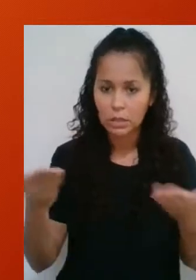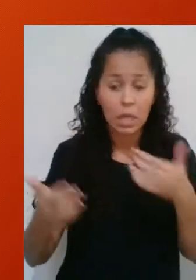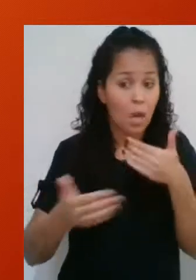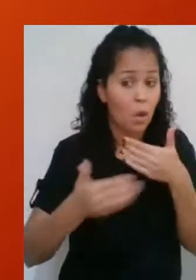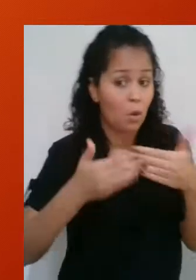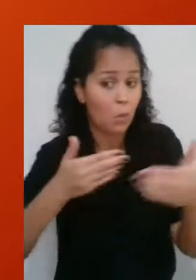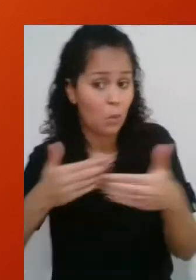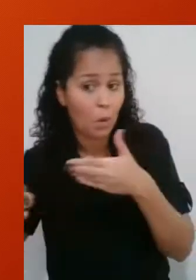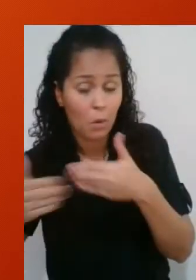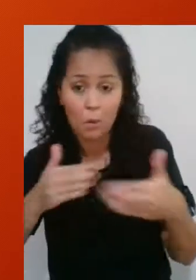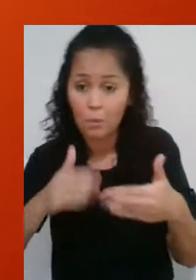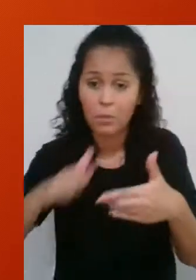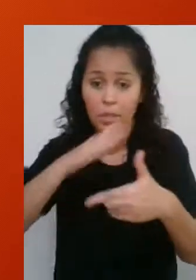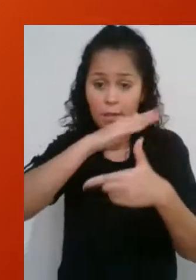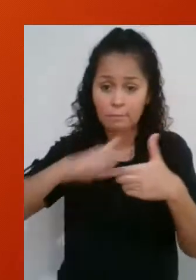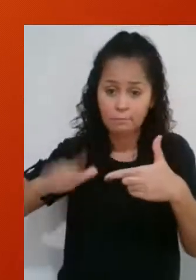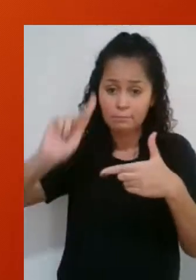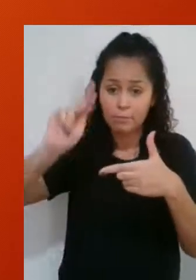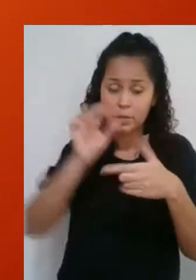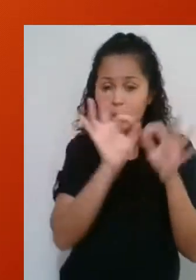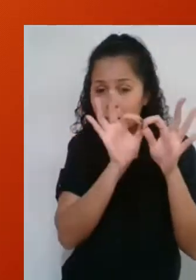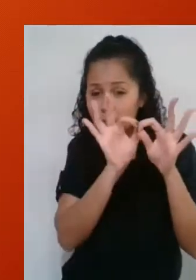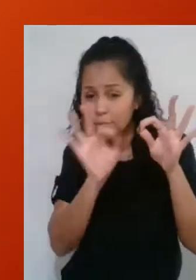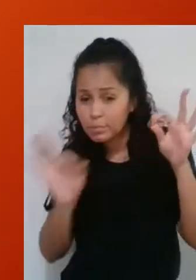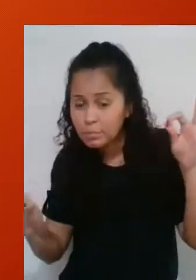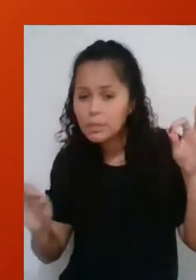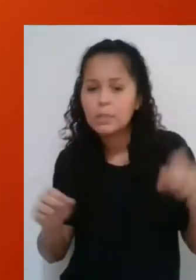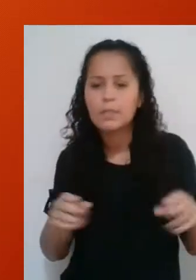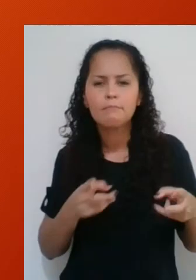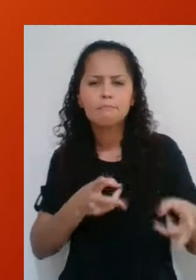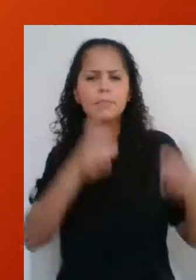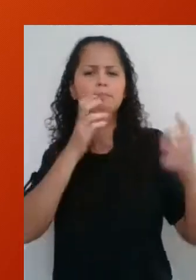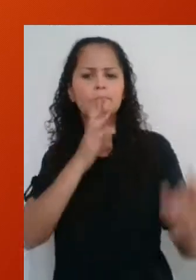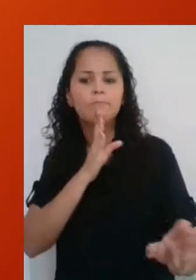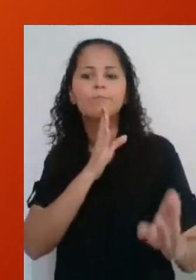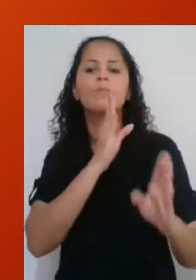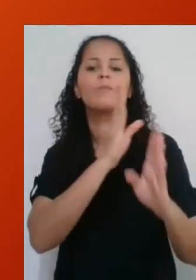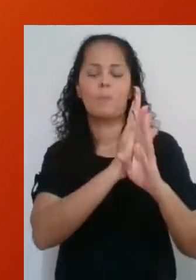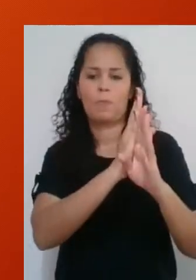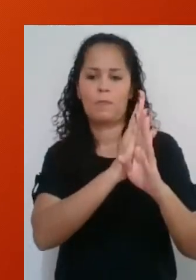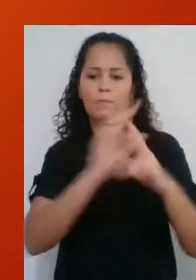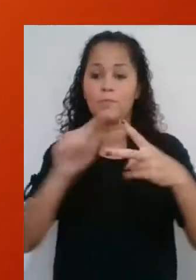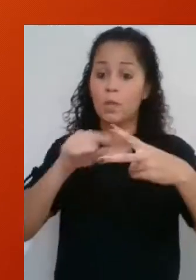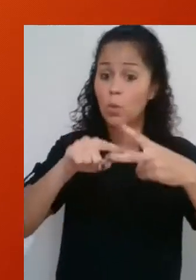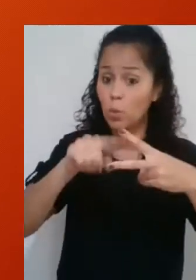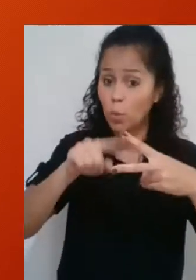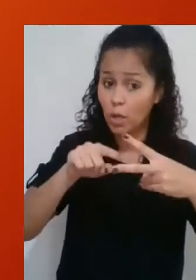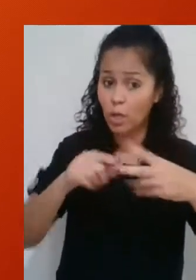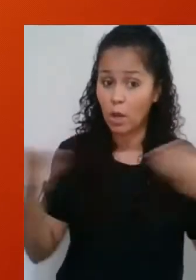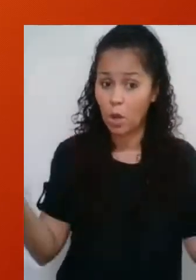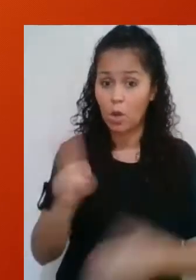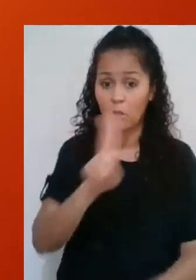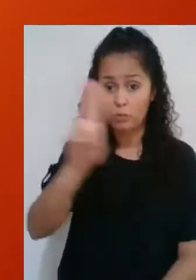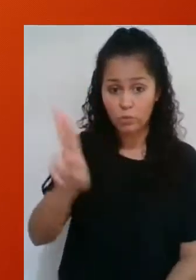partir de agora valerá para qualquer medida de hipotenusa. E identificado o ângulo, que eu aqui estou batizando de alfa,